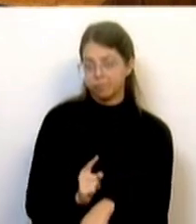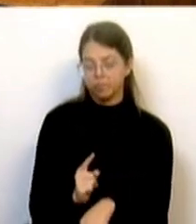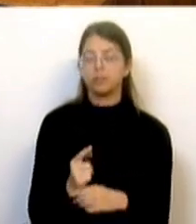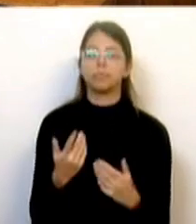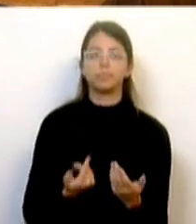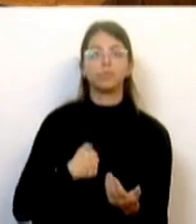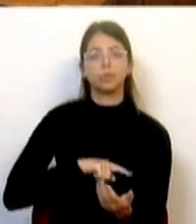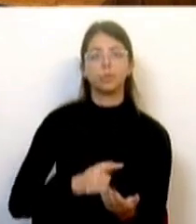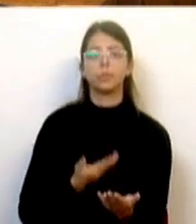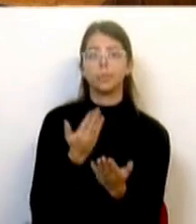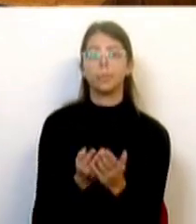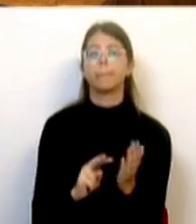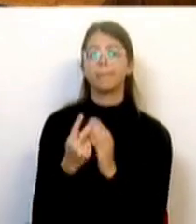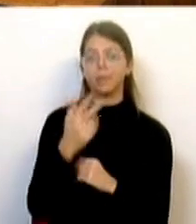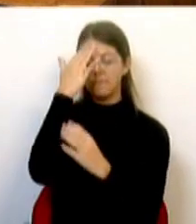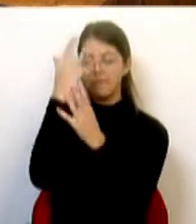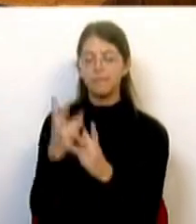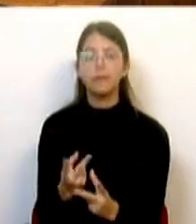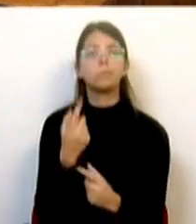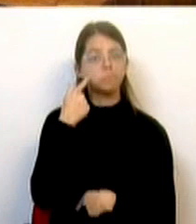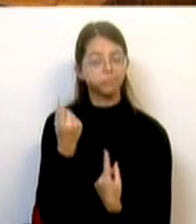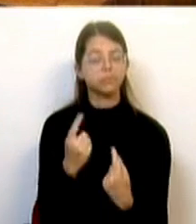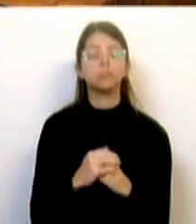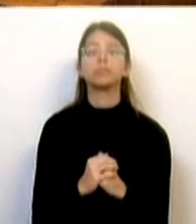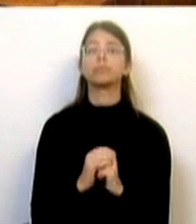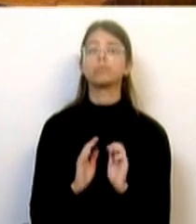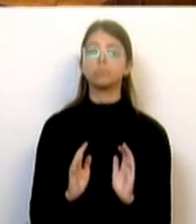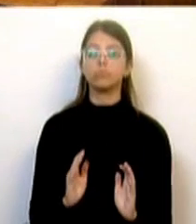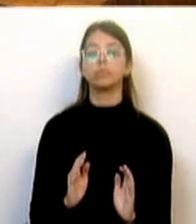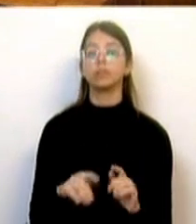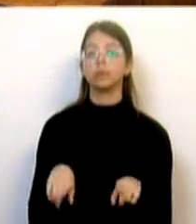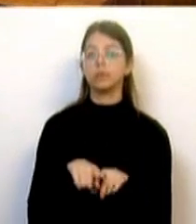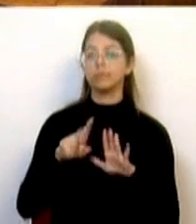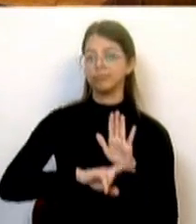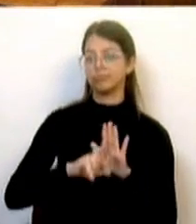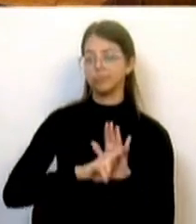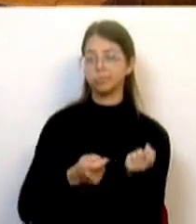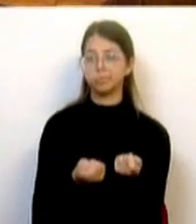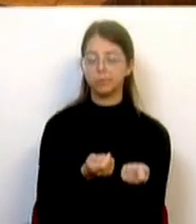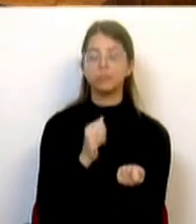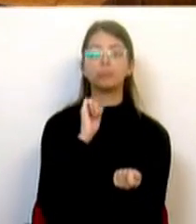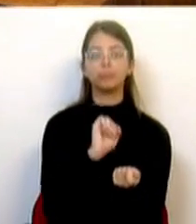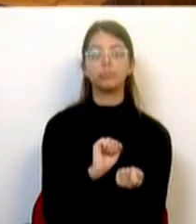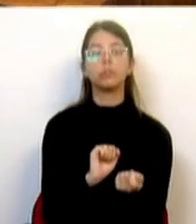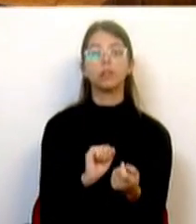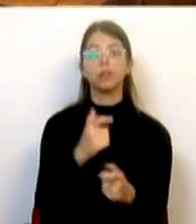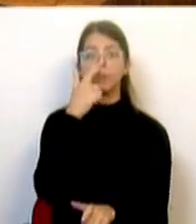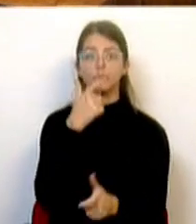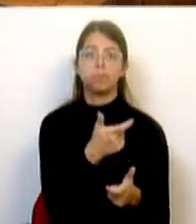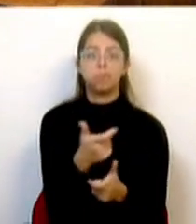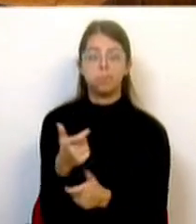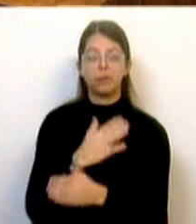proposta de alteração a este Orçamento, estabelecendo que esse mesmo regime é aplicado não só aos fuzileiros